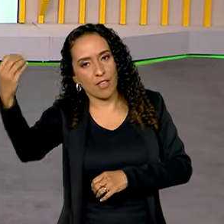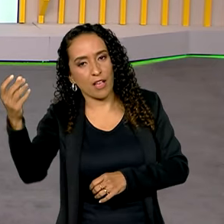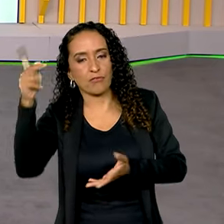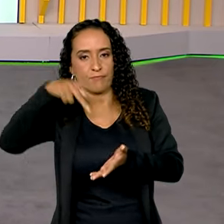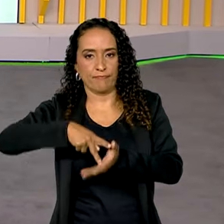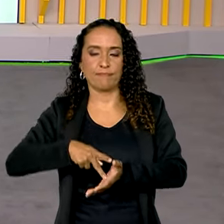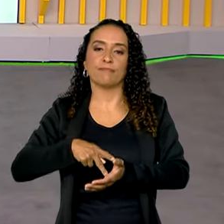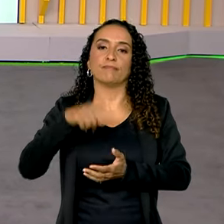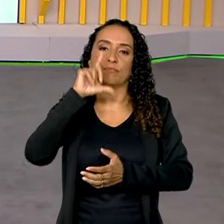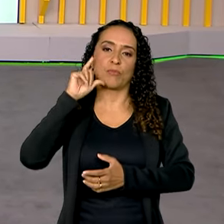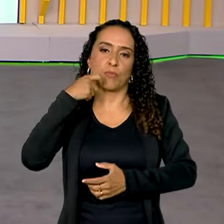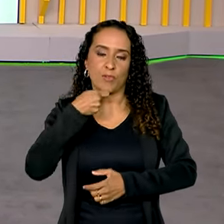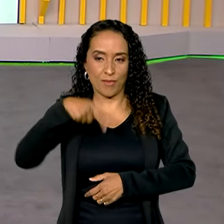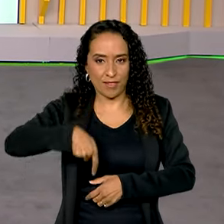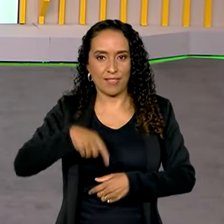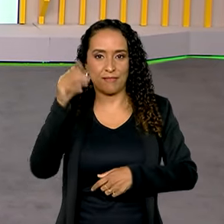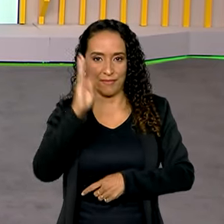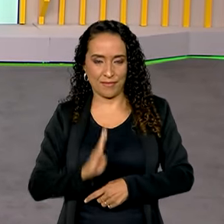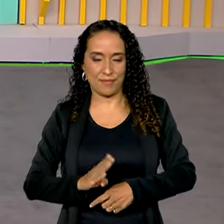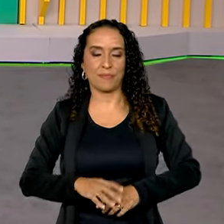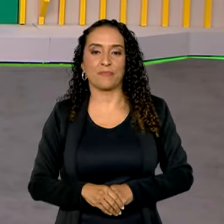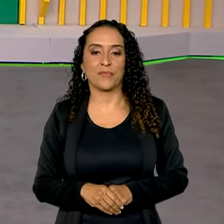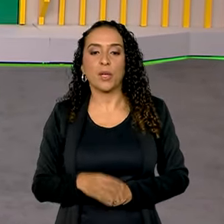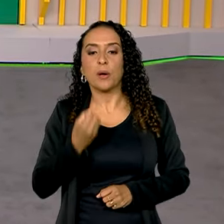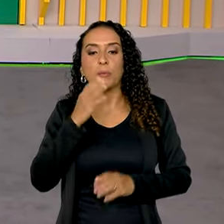oficial do Macron ao Brasil. Boa noite para você.